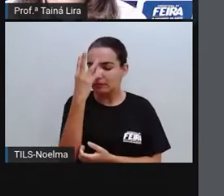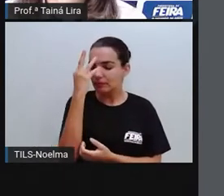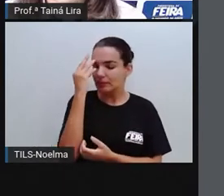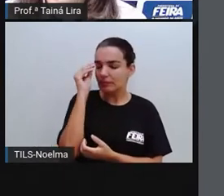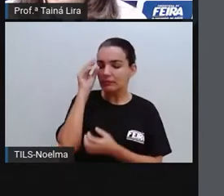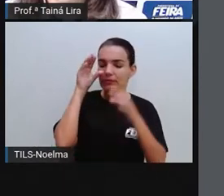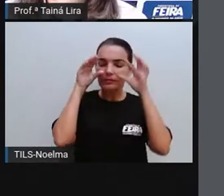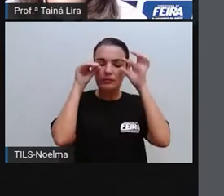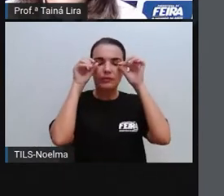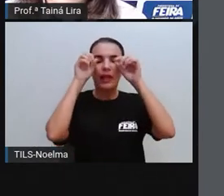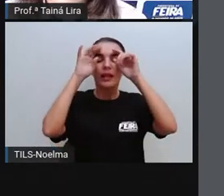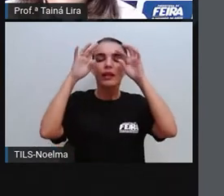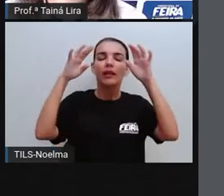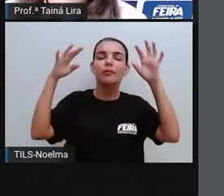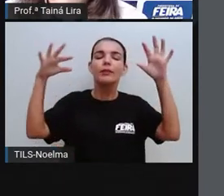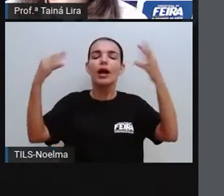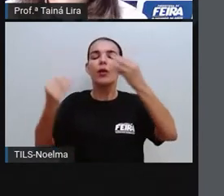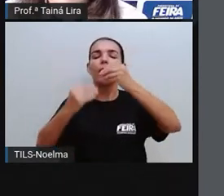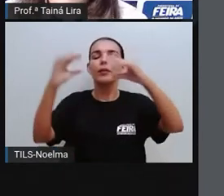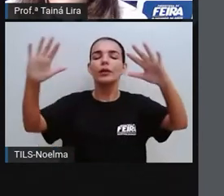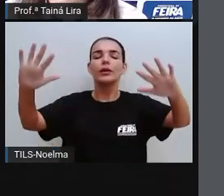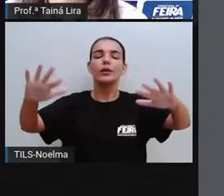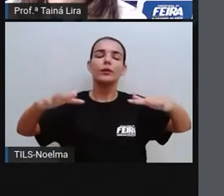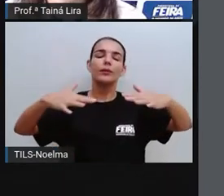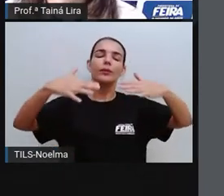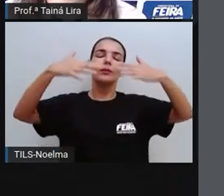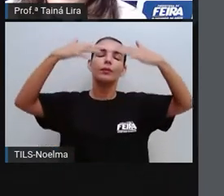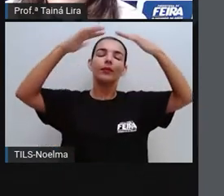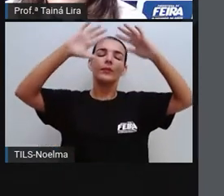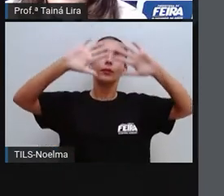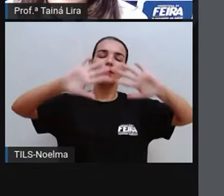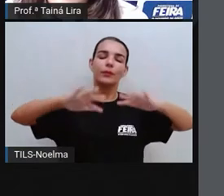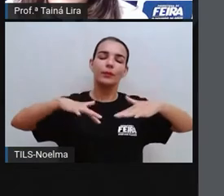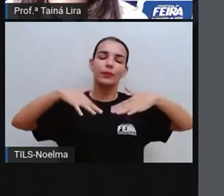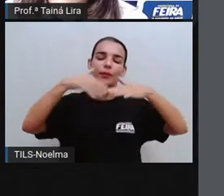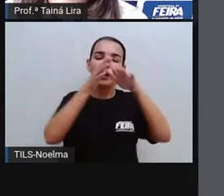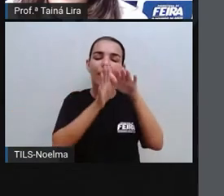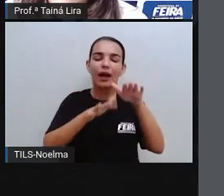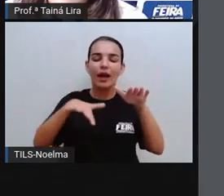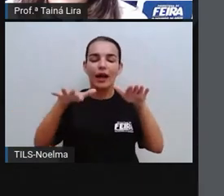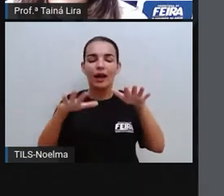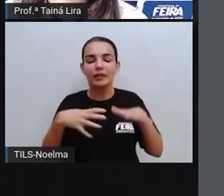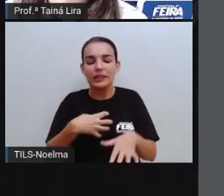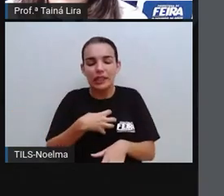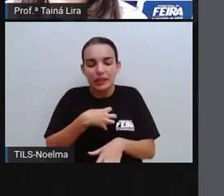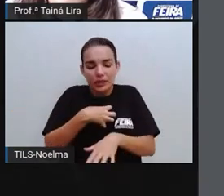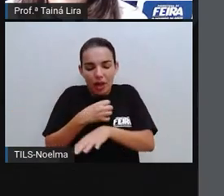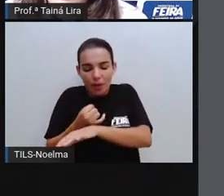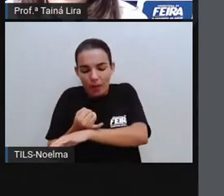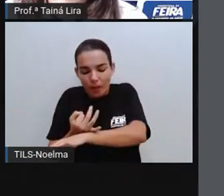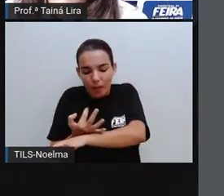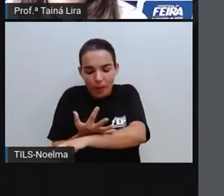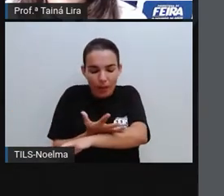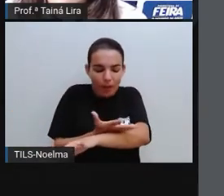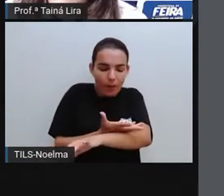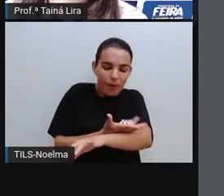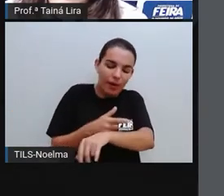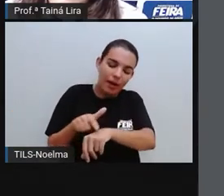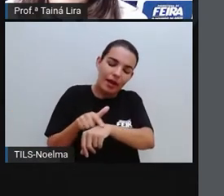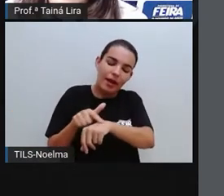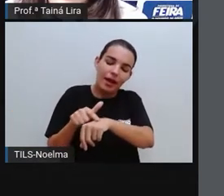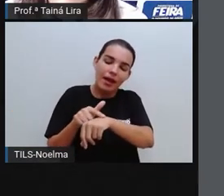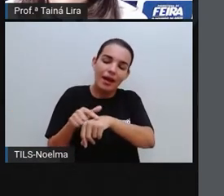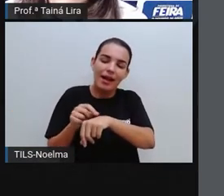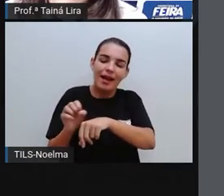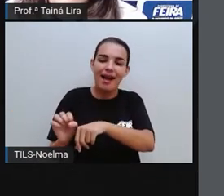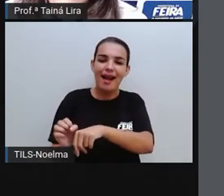se lembrar de como era a brisa. Que forte vinha do mar. E sentir na sua pele, chegando a se